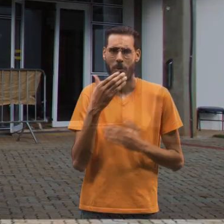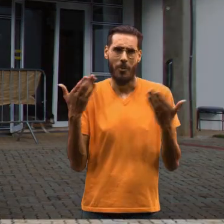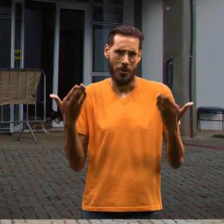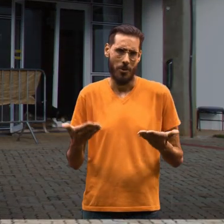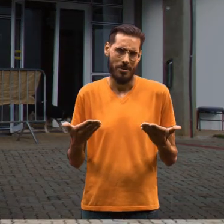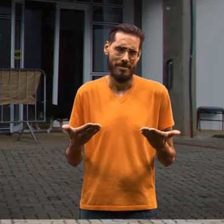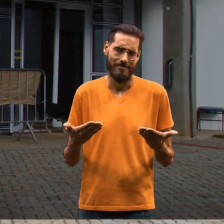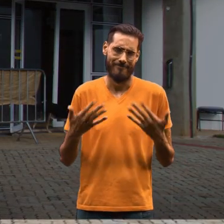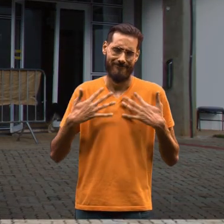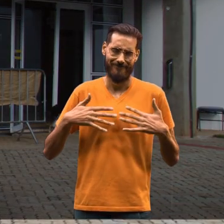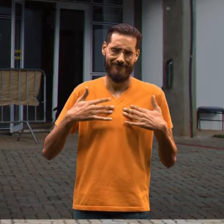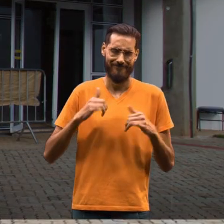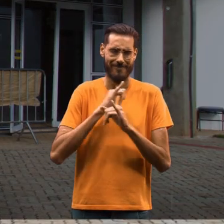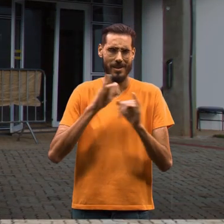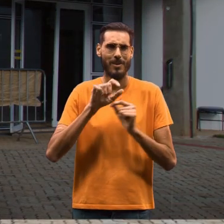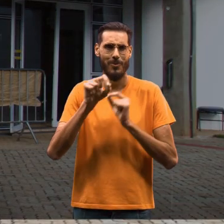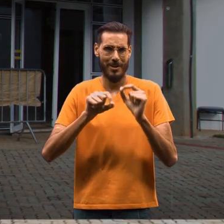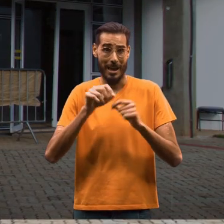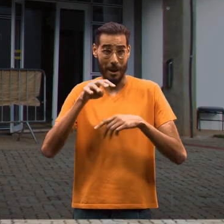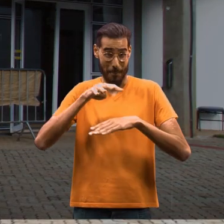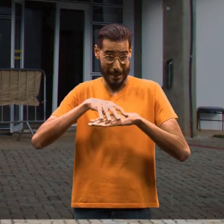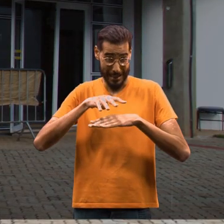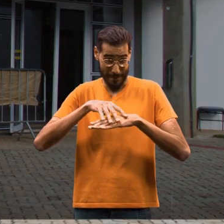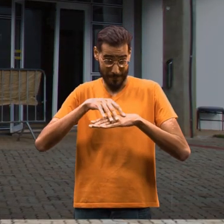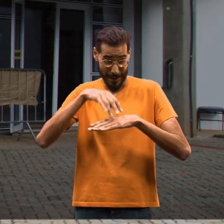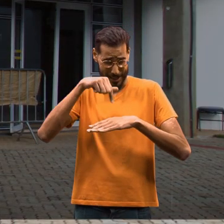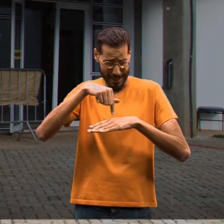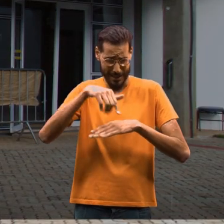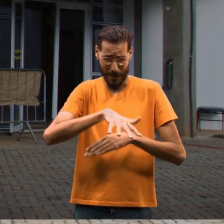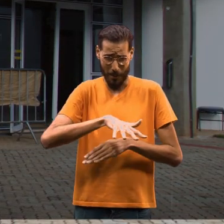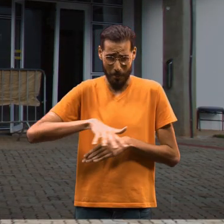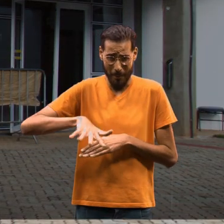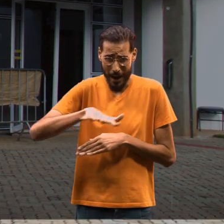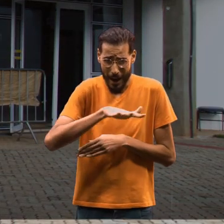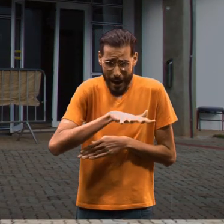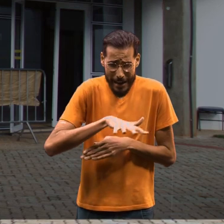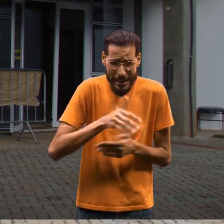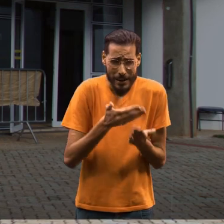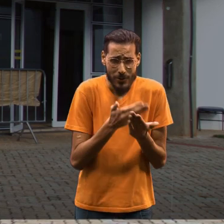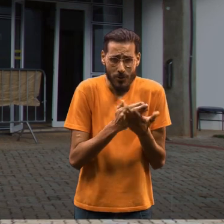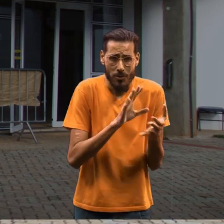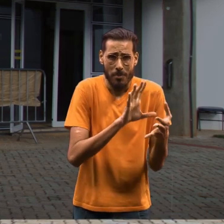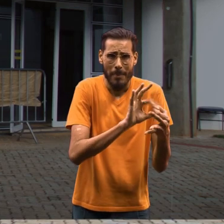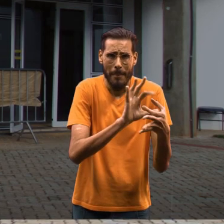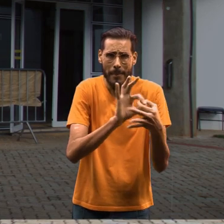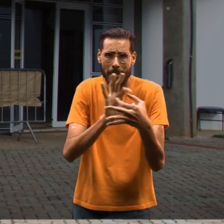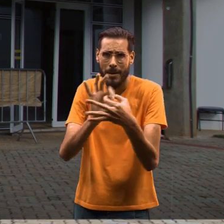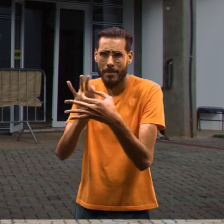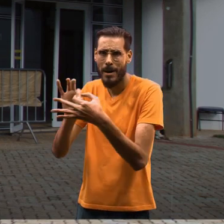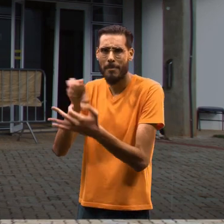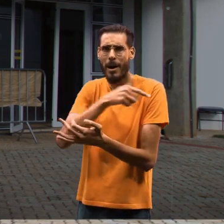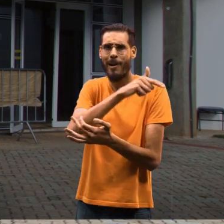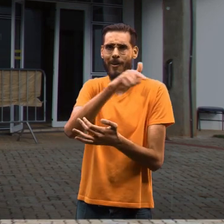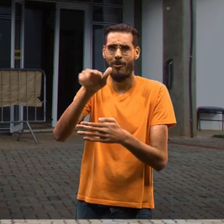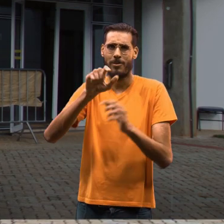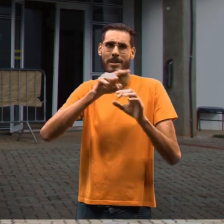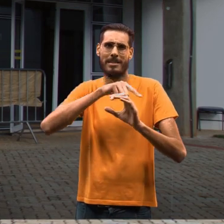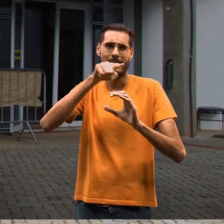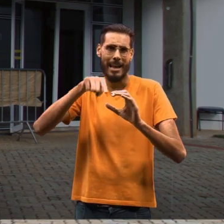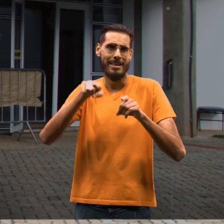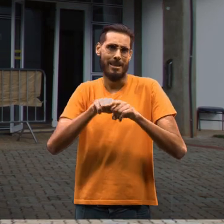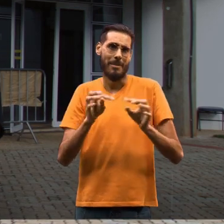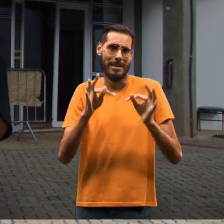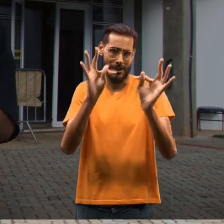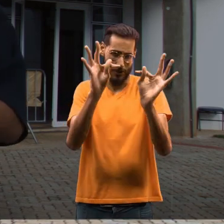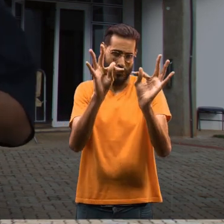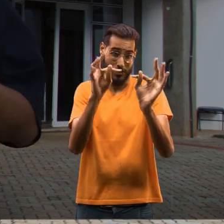Posso dizer hoje com tranquilidade que a matemática é uma das áreas de estudo que permeia qualquer outro tipo de ciência e tecnologia que